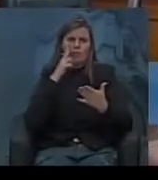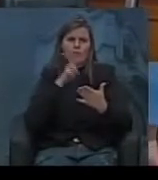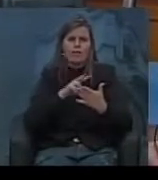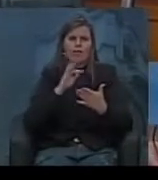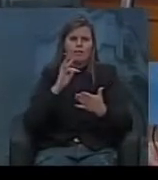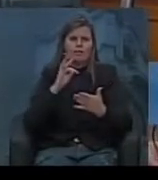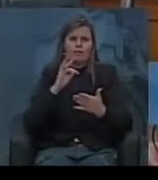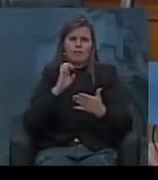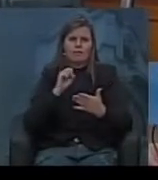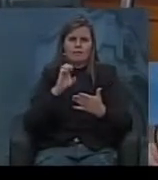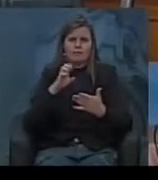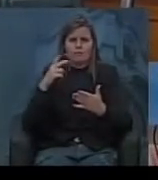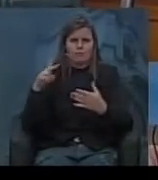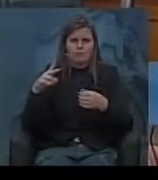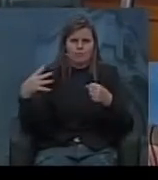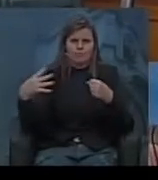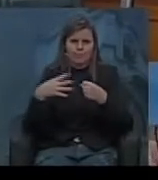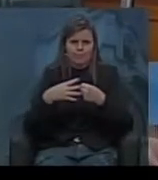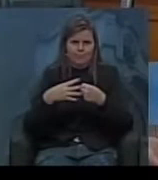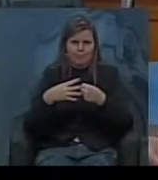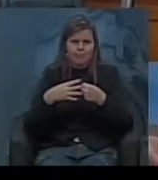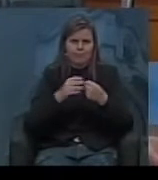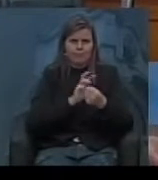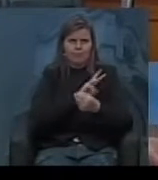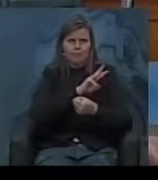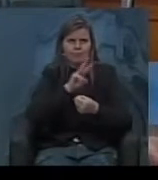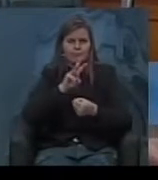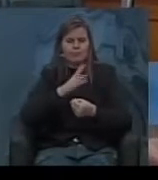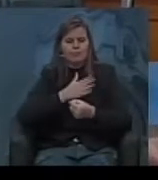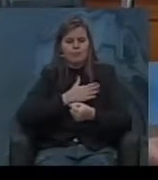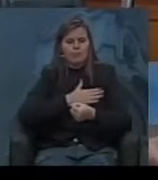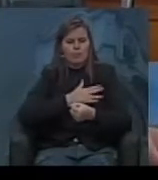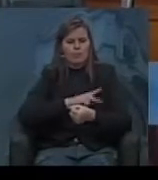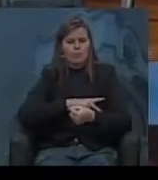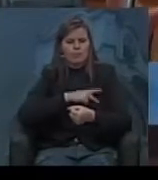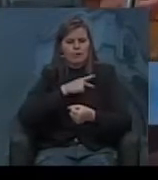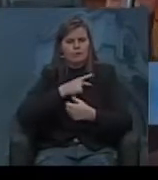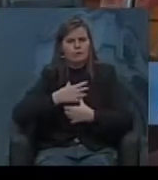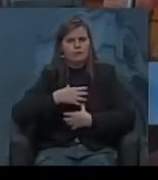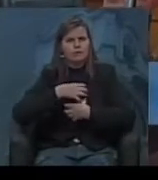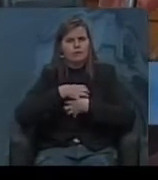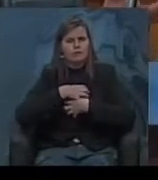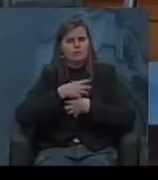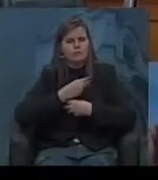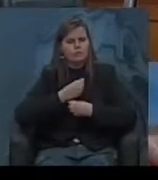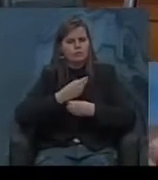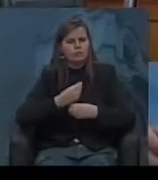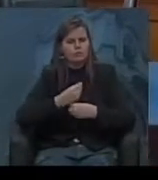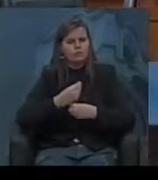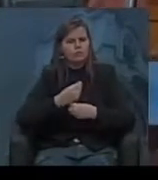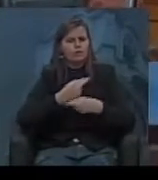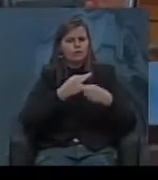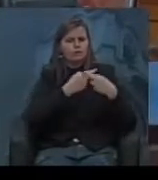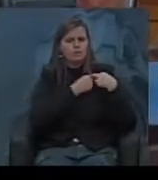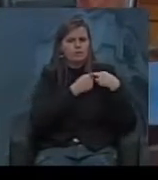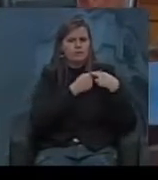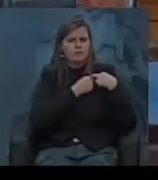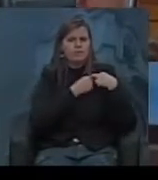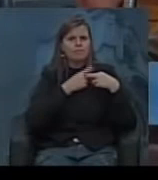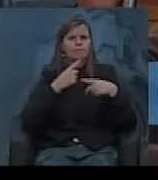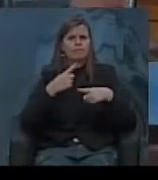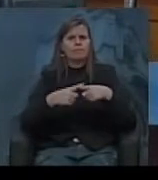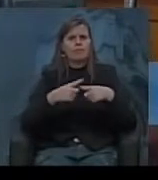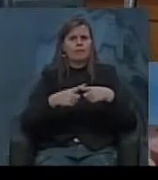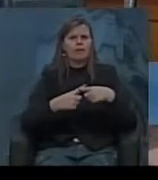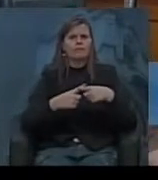deixou queria dizer que meu partido se sente muito responsável por ter tido em seus